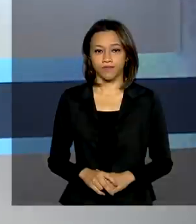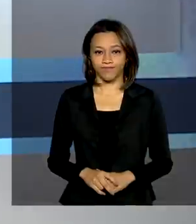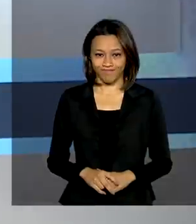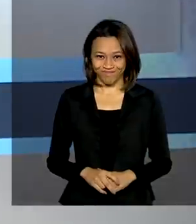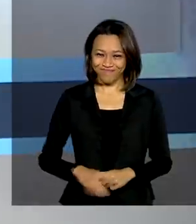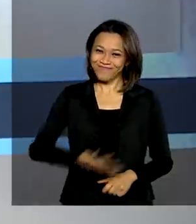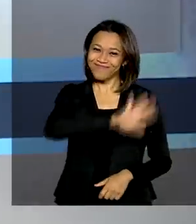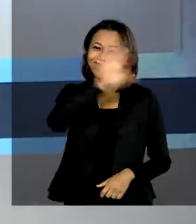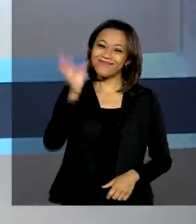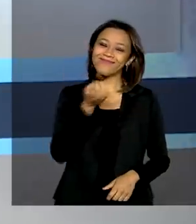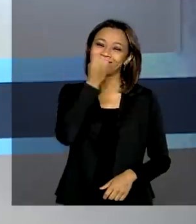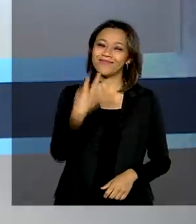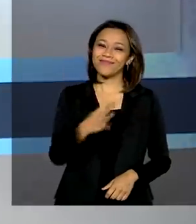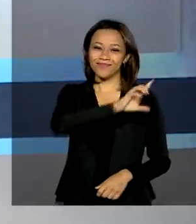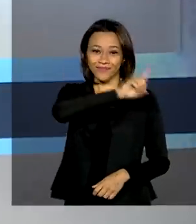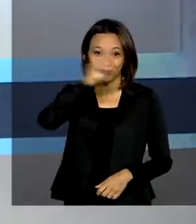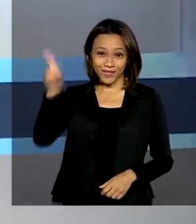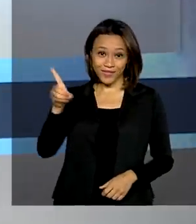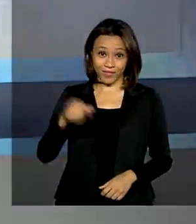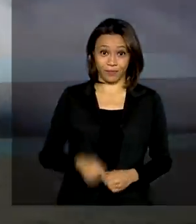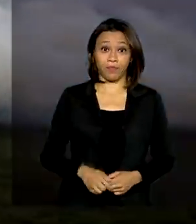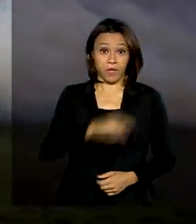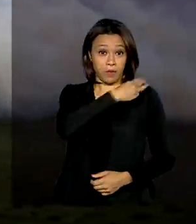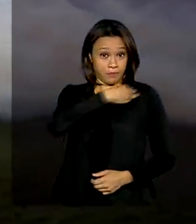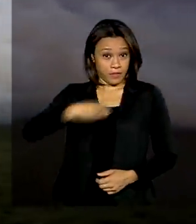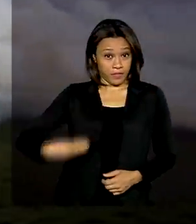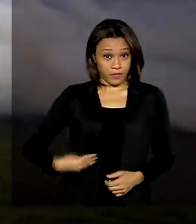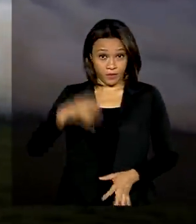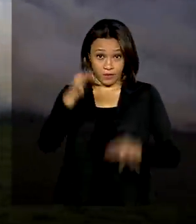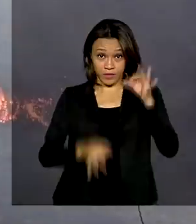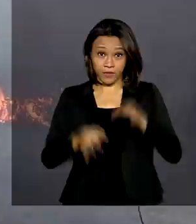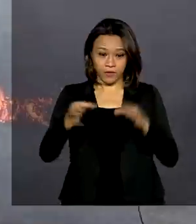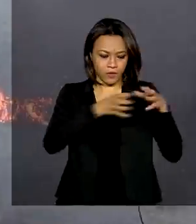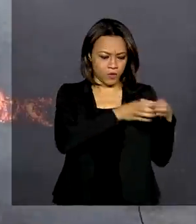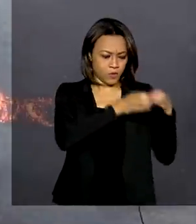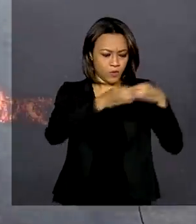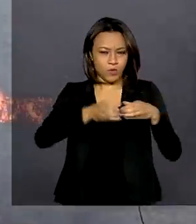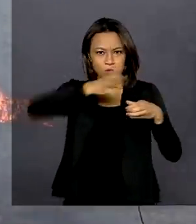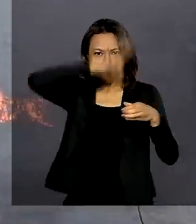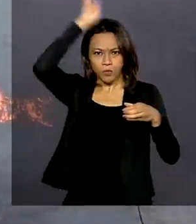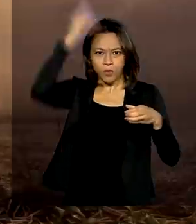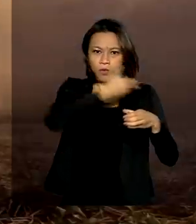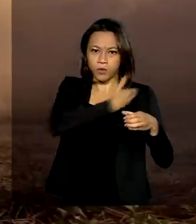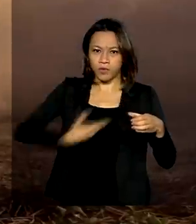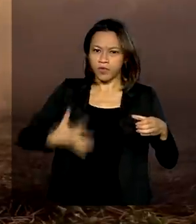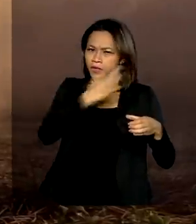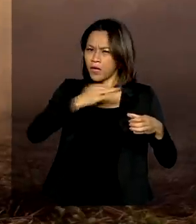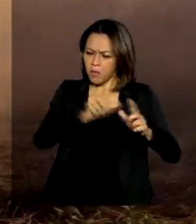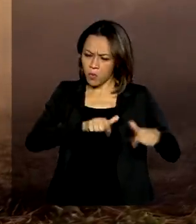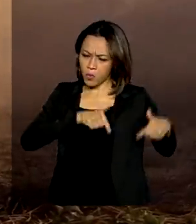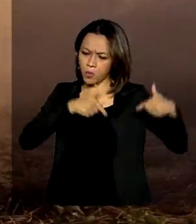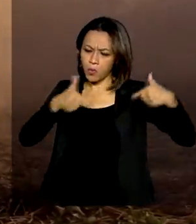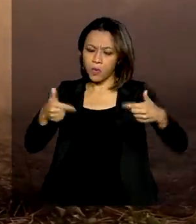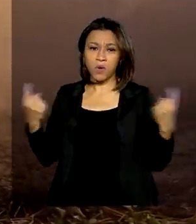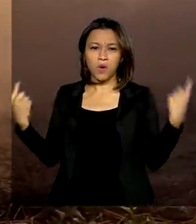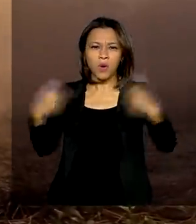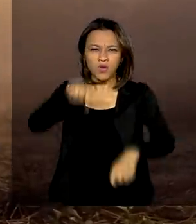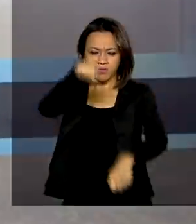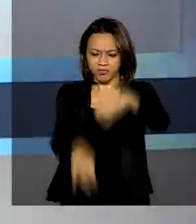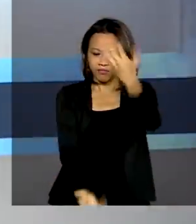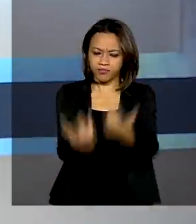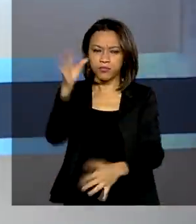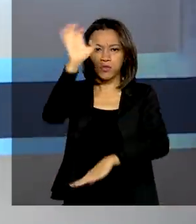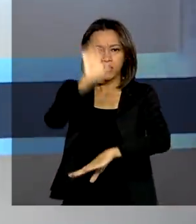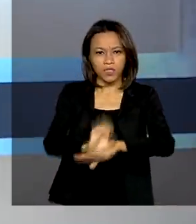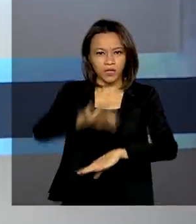Olá, bom dia. Ministro da Justiça envia bombeiros da Força Nacional para combater queimadas em Mato Grosso.